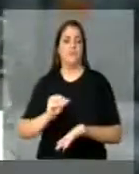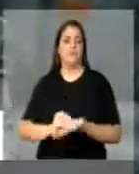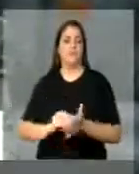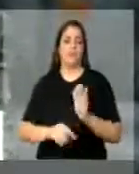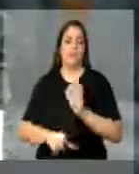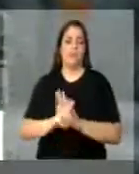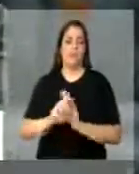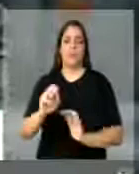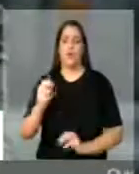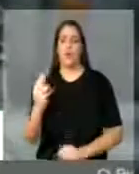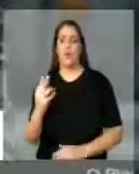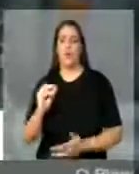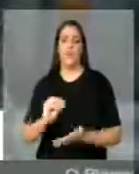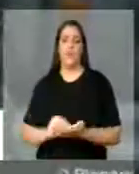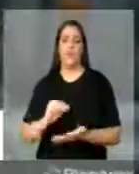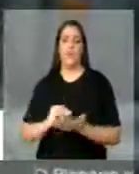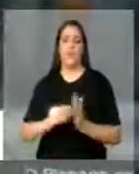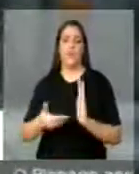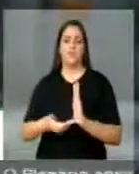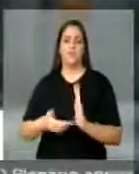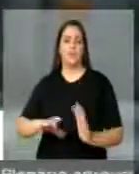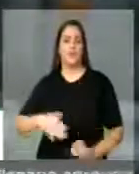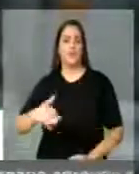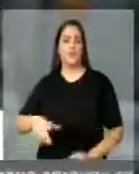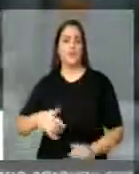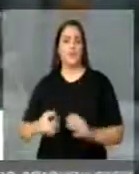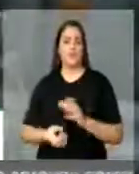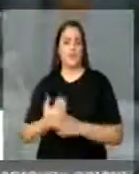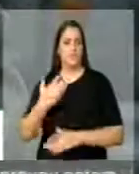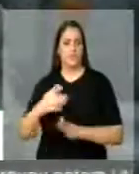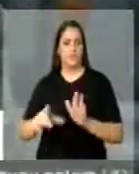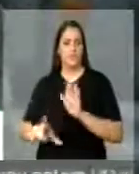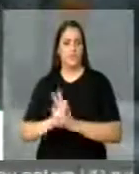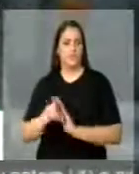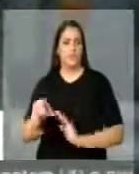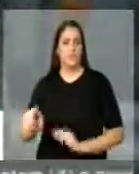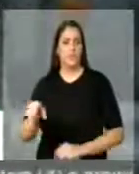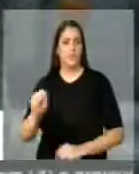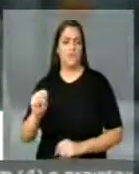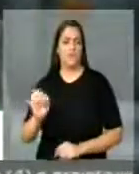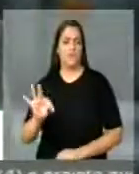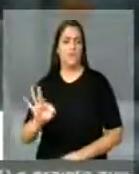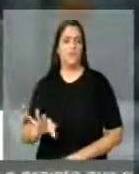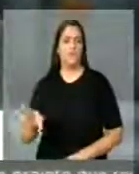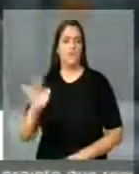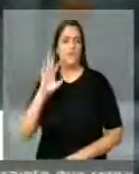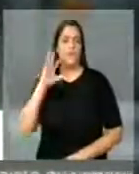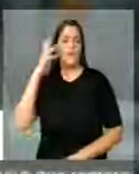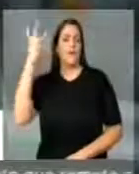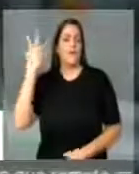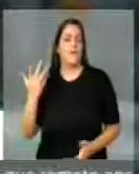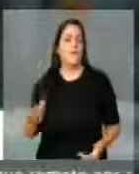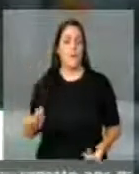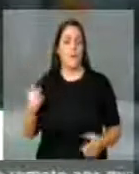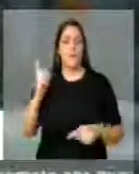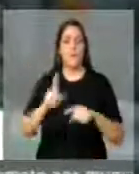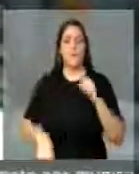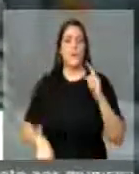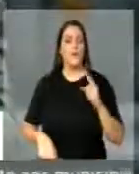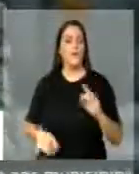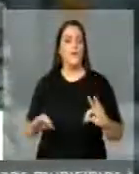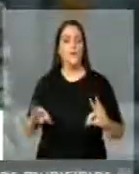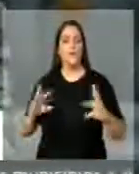vontade política desta casa de legislar, avançaram e hoje proibiram qualquer